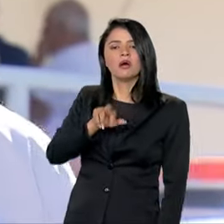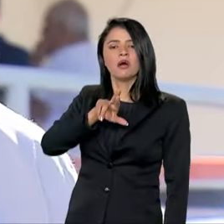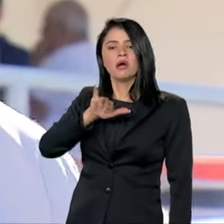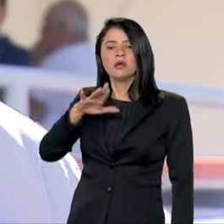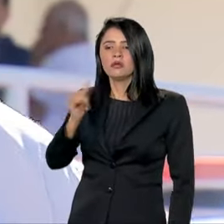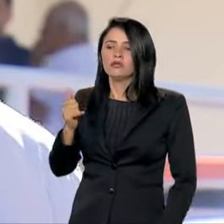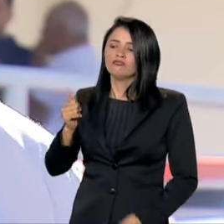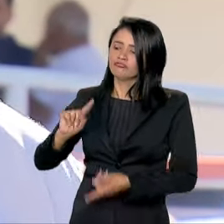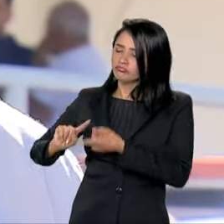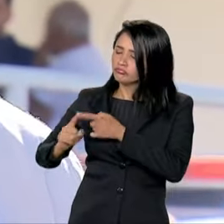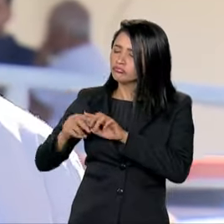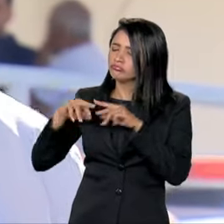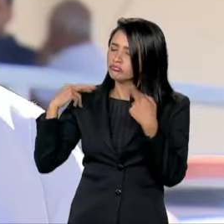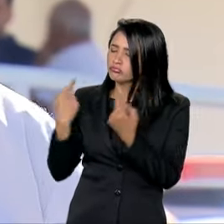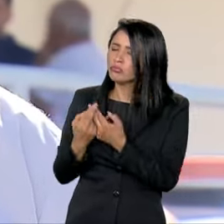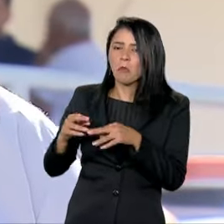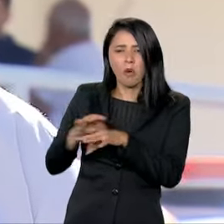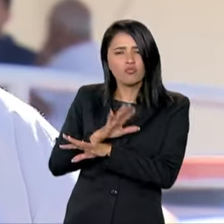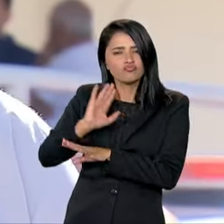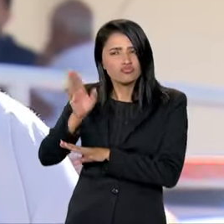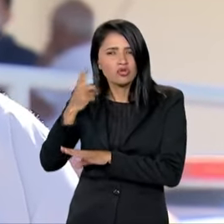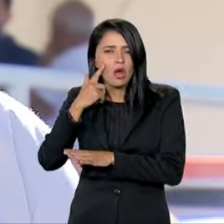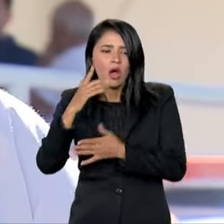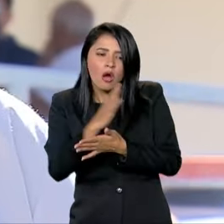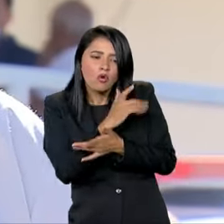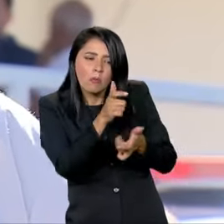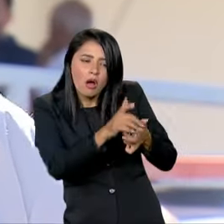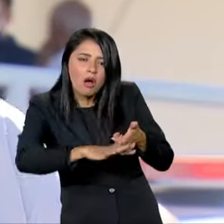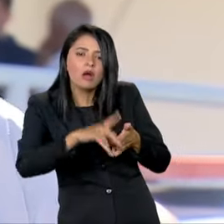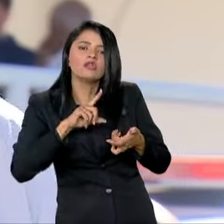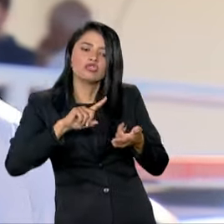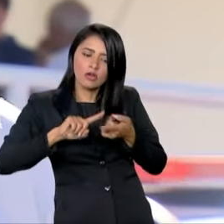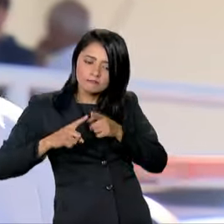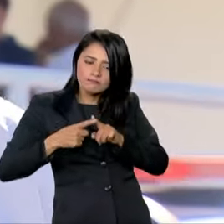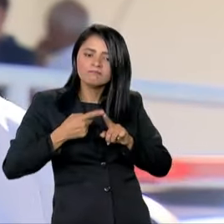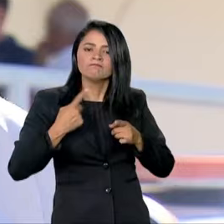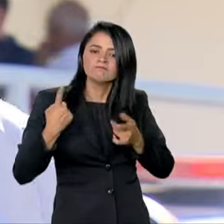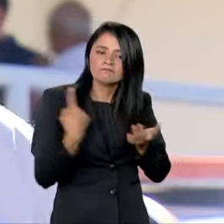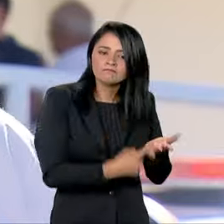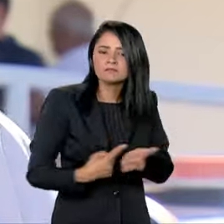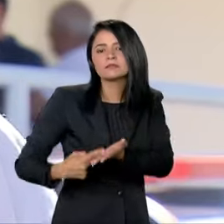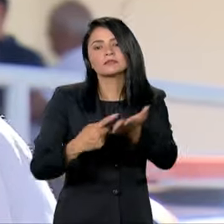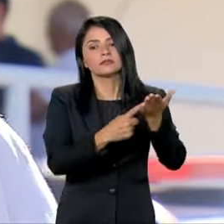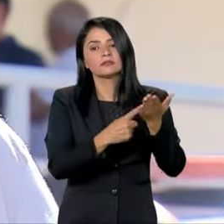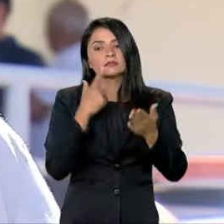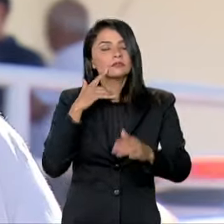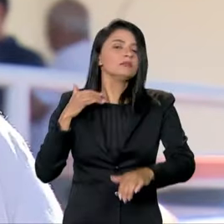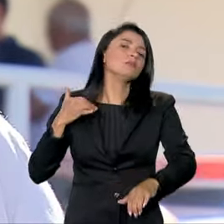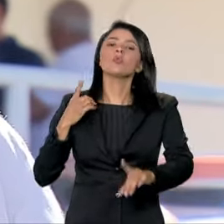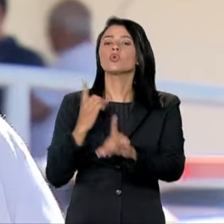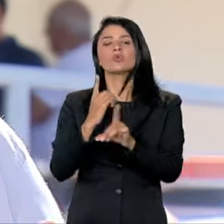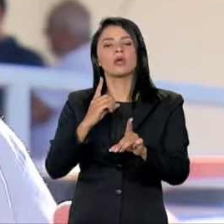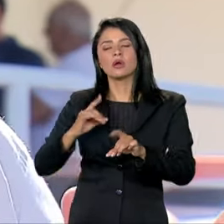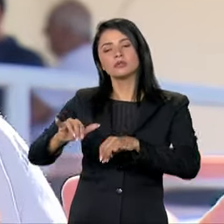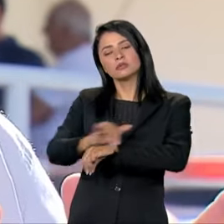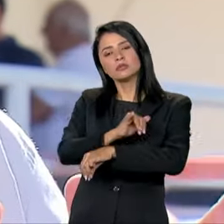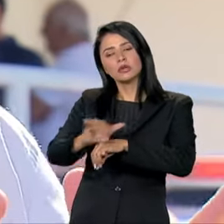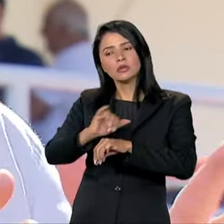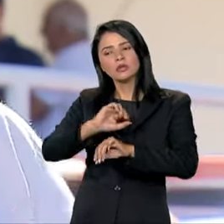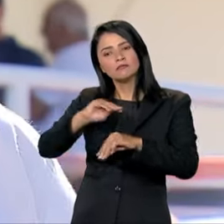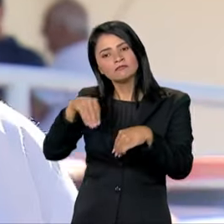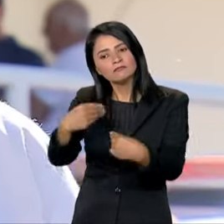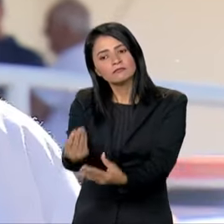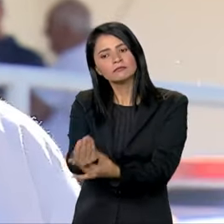fechamos alguns acordos com empresas e setores, no sentido de encontrar mecanismos que garantam a